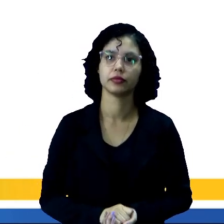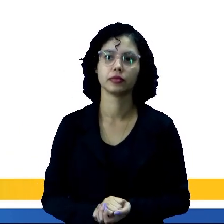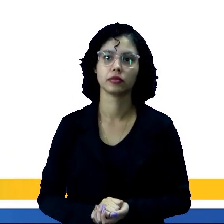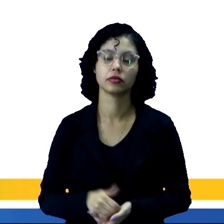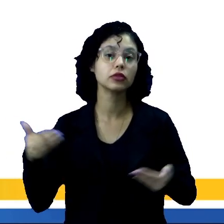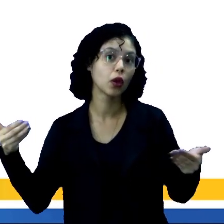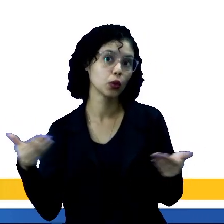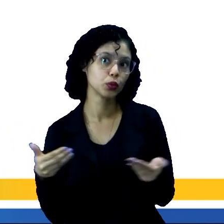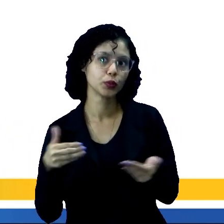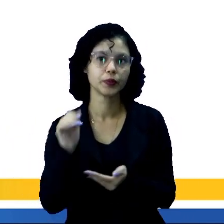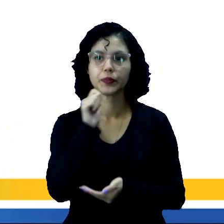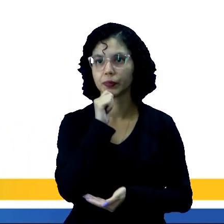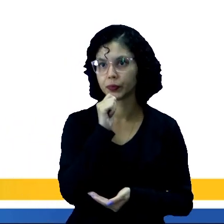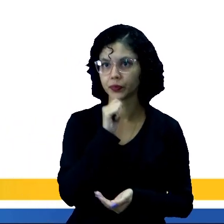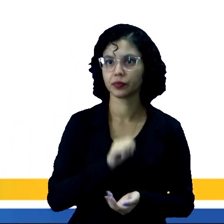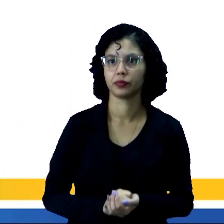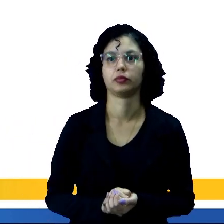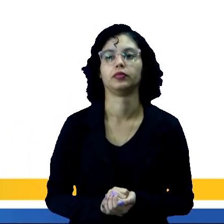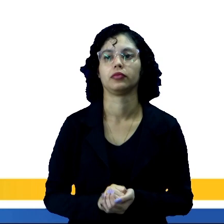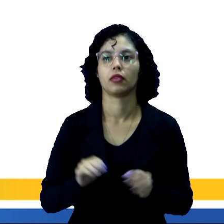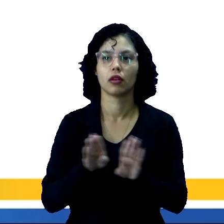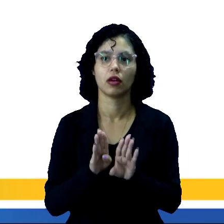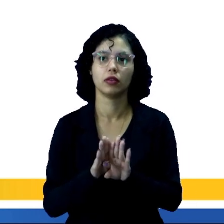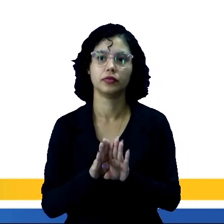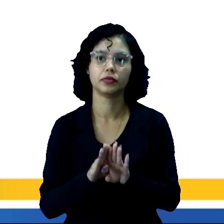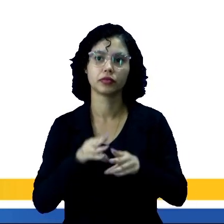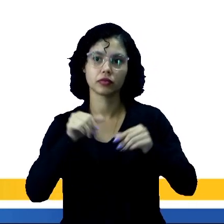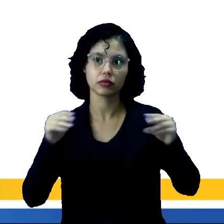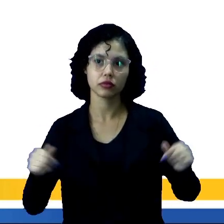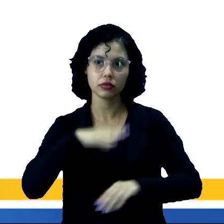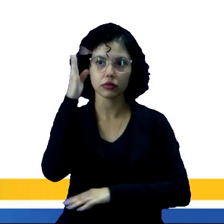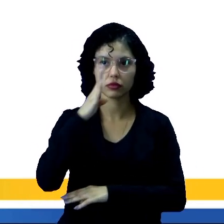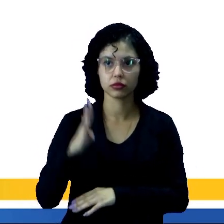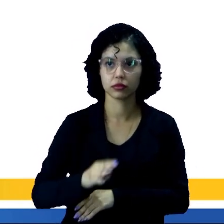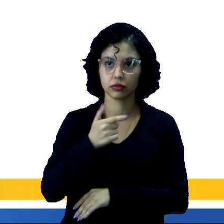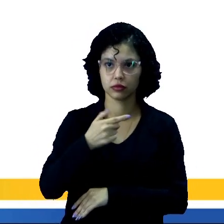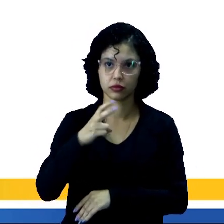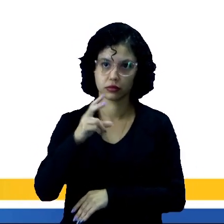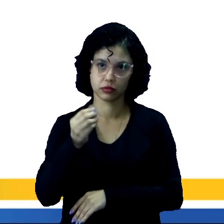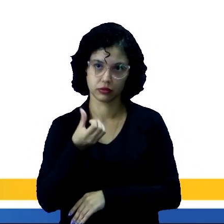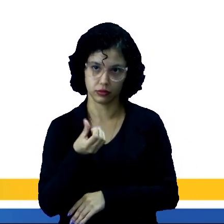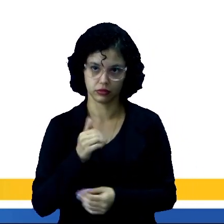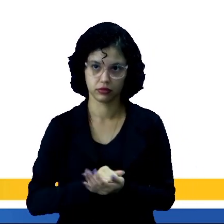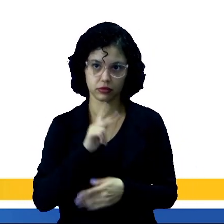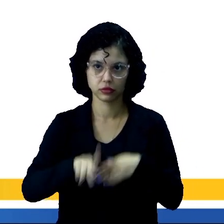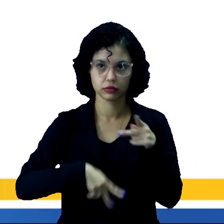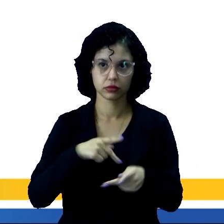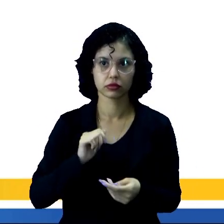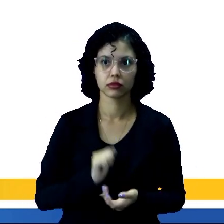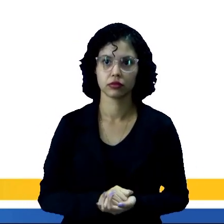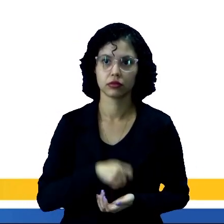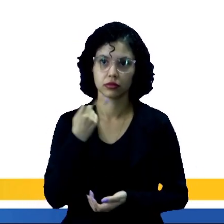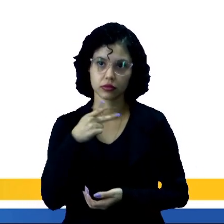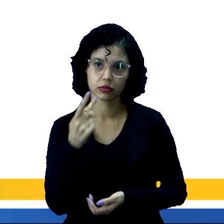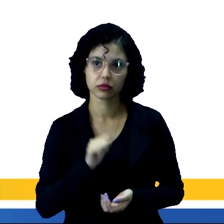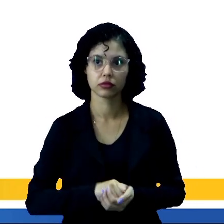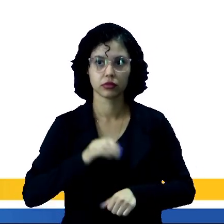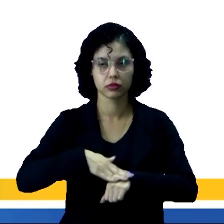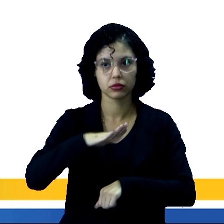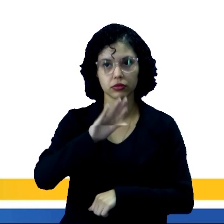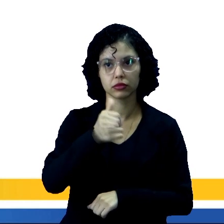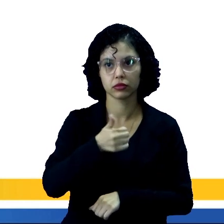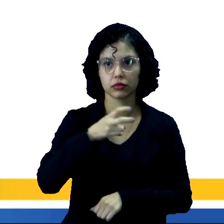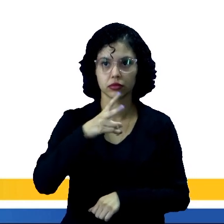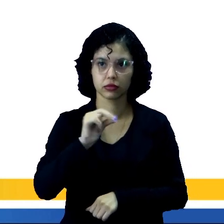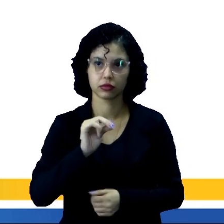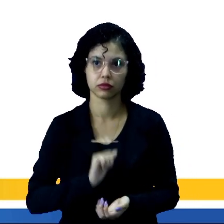Já atualmente, nós encontramos no território brasileiro 256 povos falantes de cerca